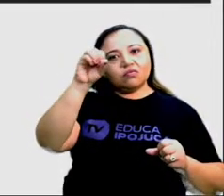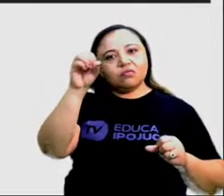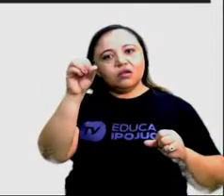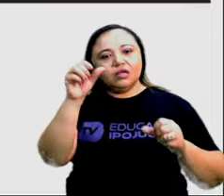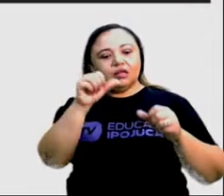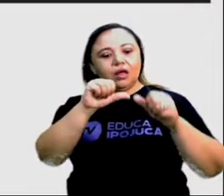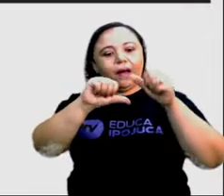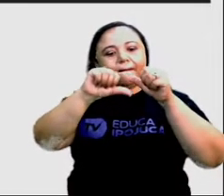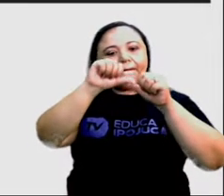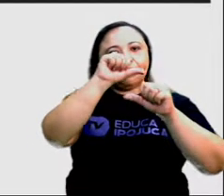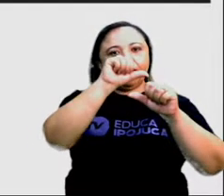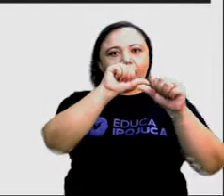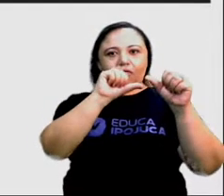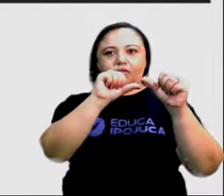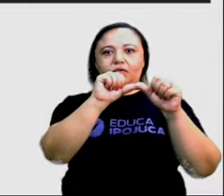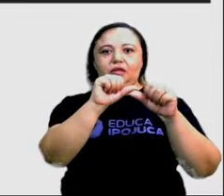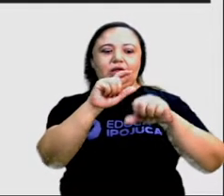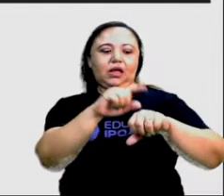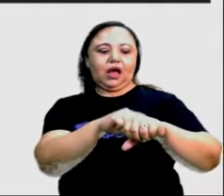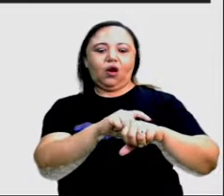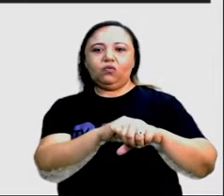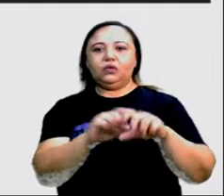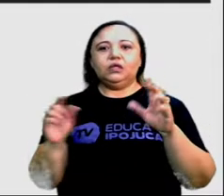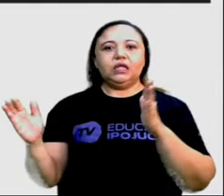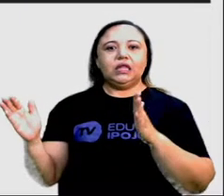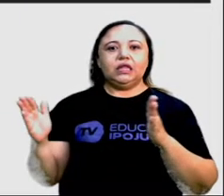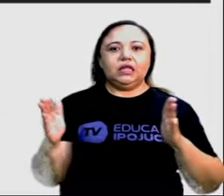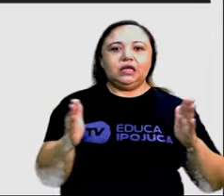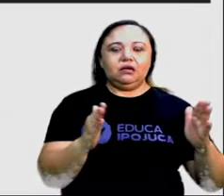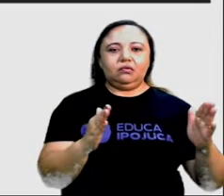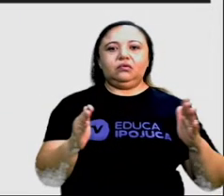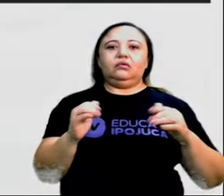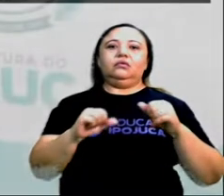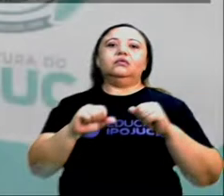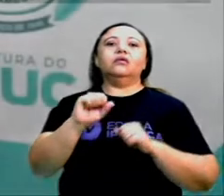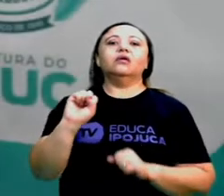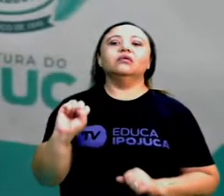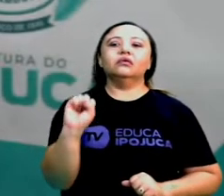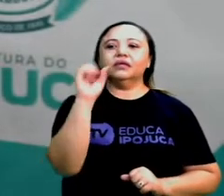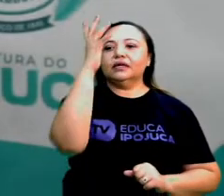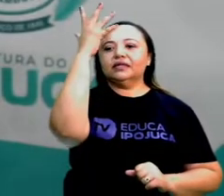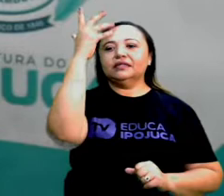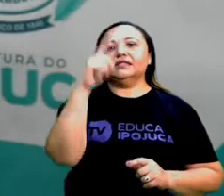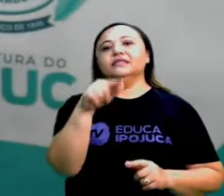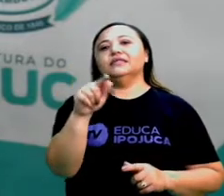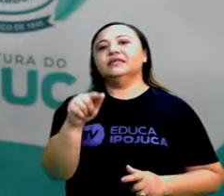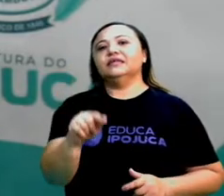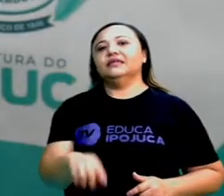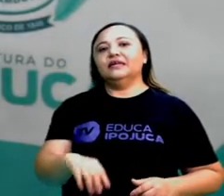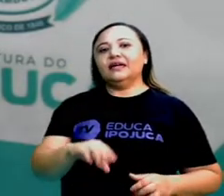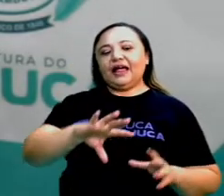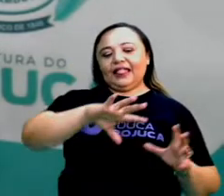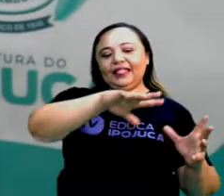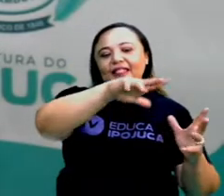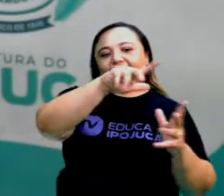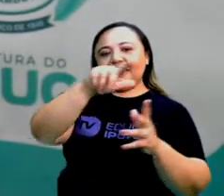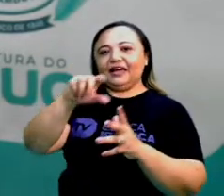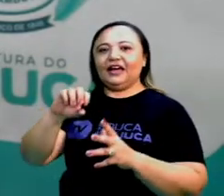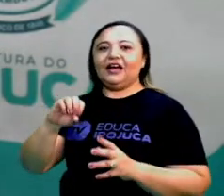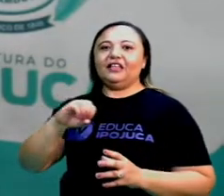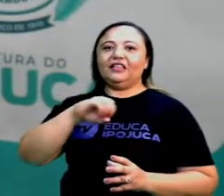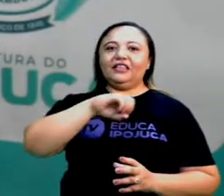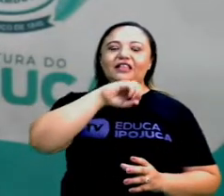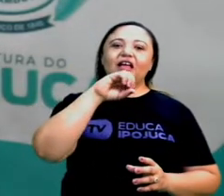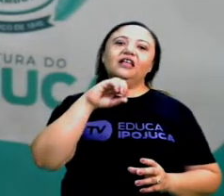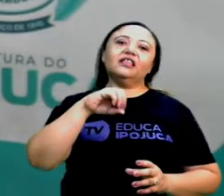estações do ano. Quando ocorre essa translação translação, que a gente já falou sobre isso, que a Terra passa pelo movimento de rotação,